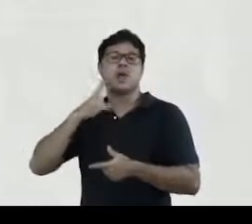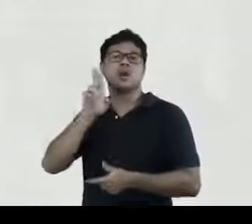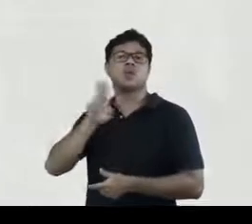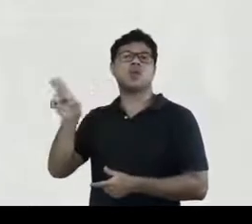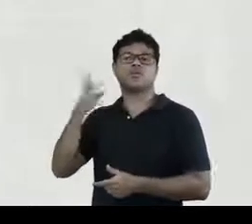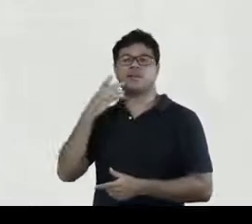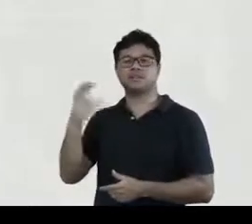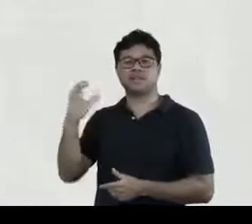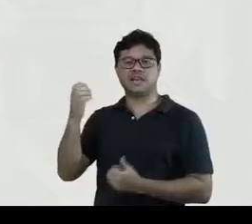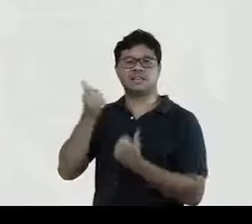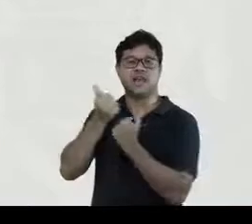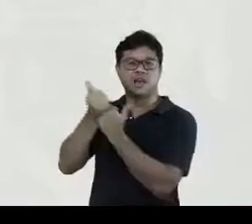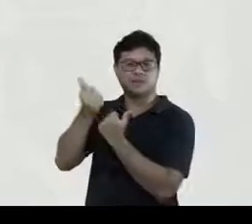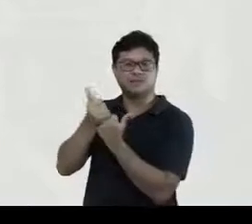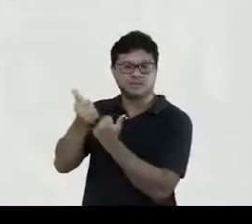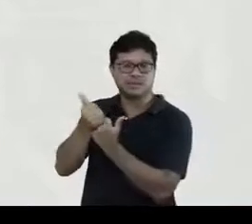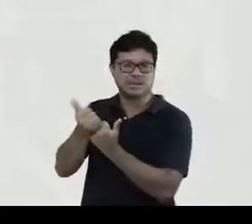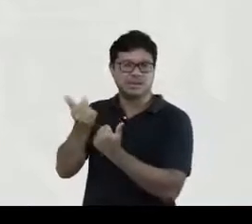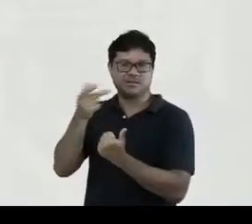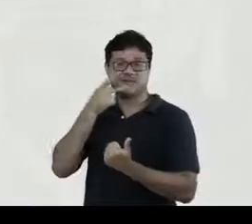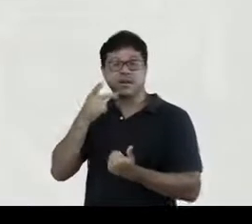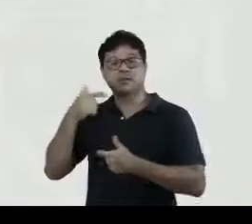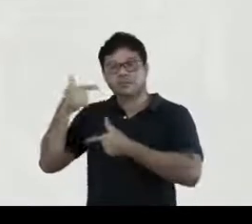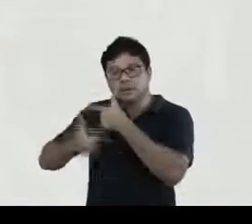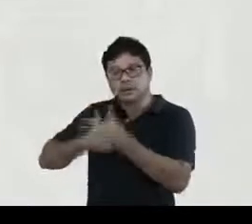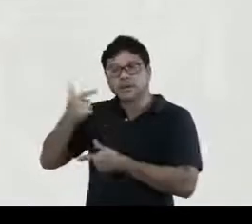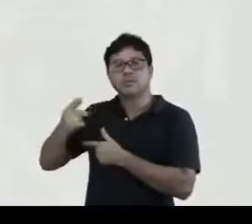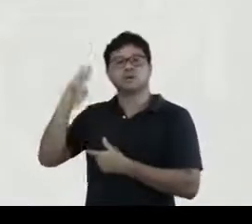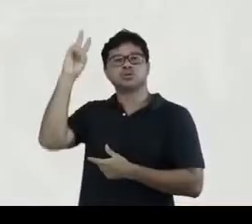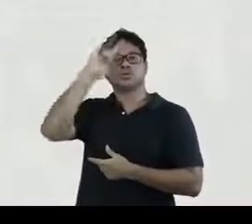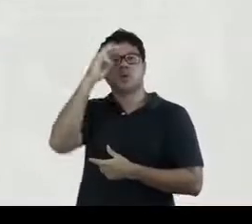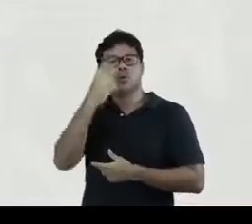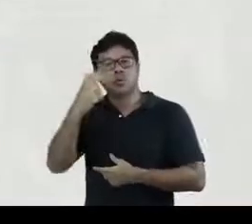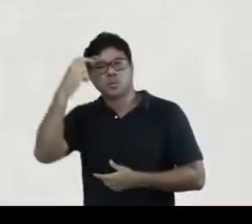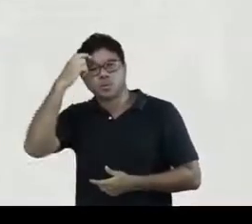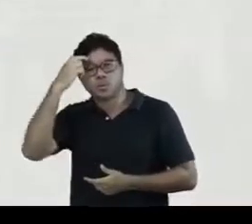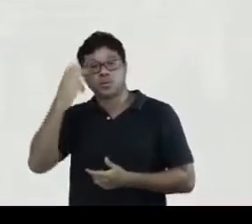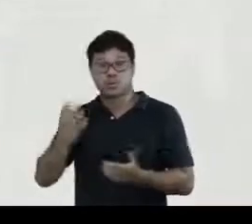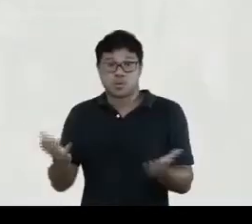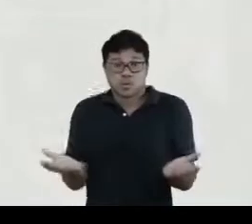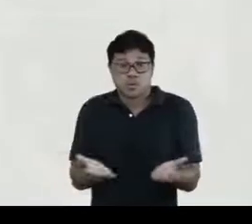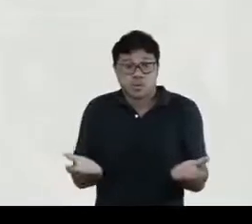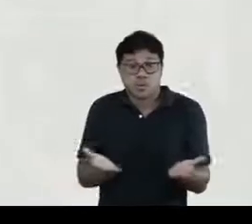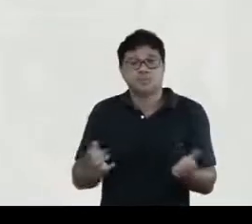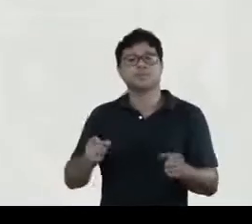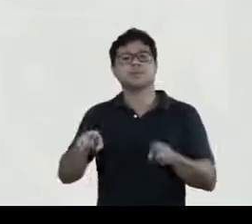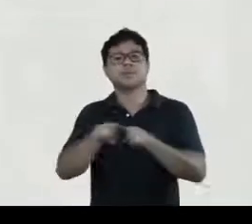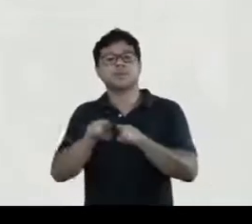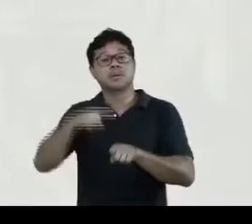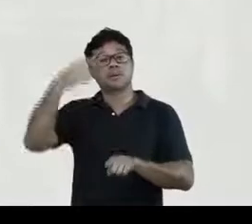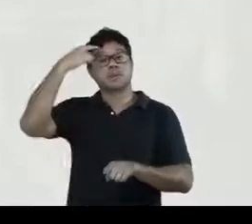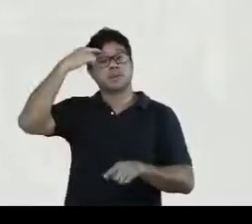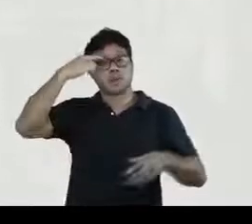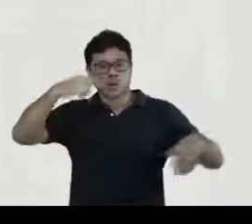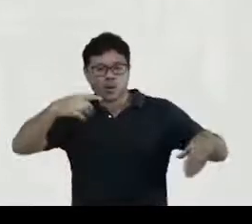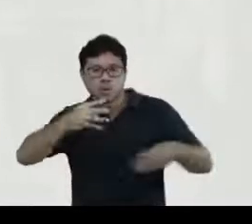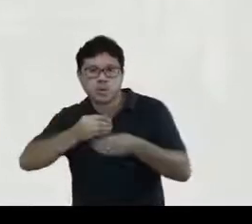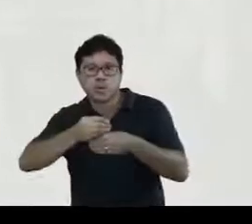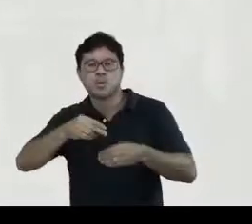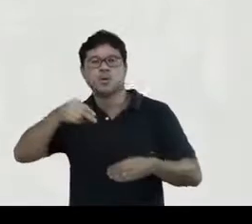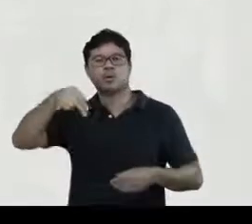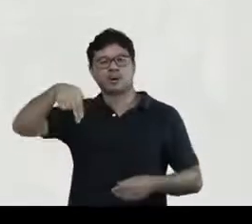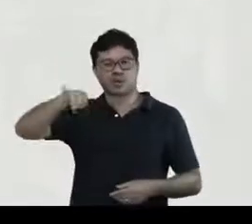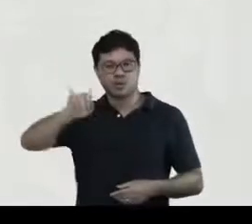chamado de ciências auxiliares até os trabalhos da história cultural contemporânea e pensando na contribuição do professor